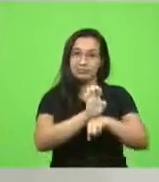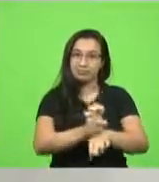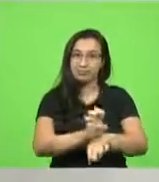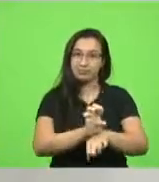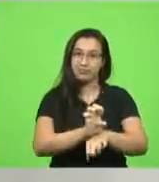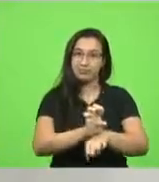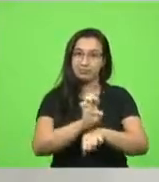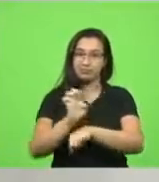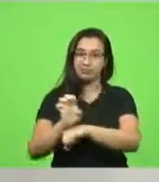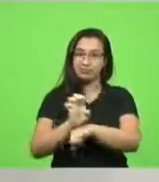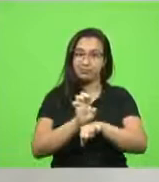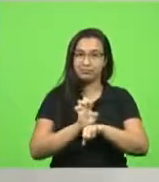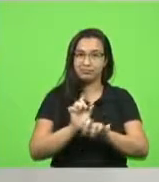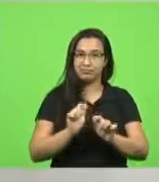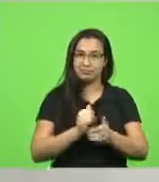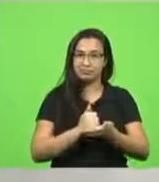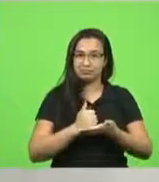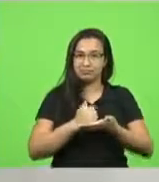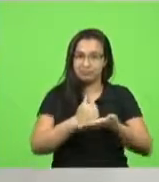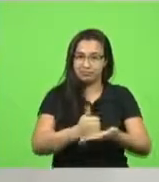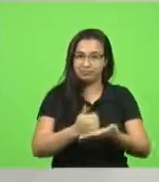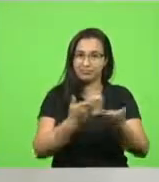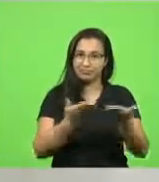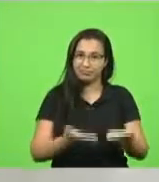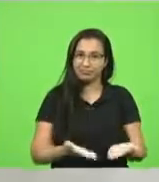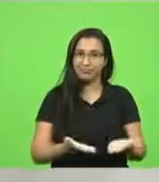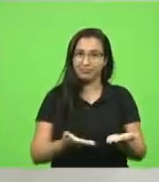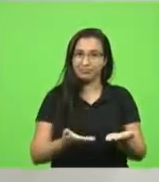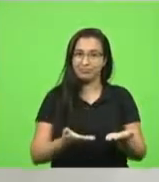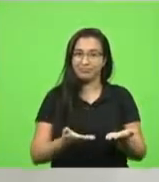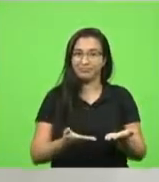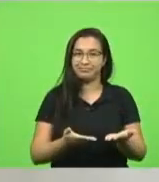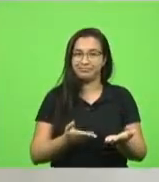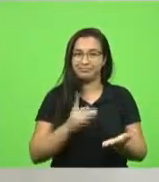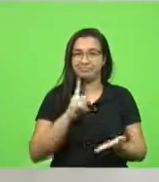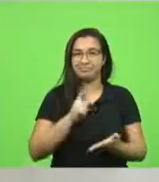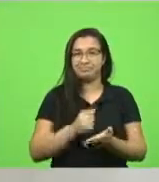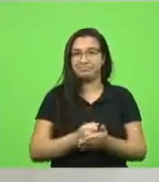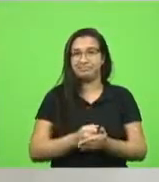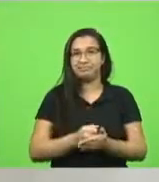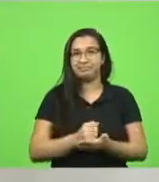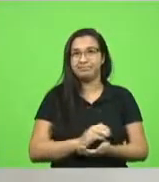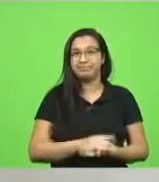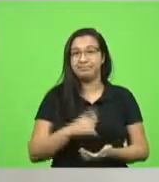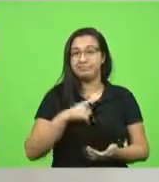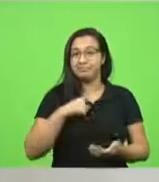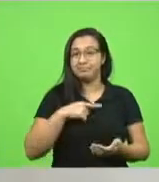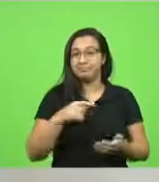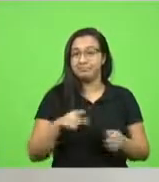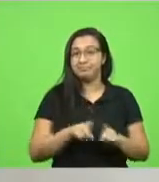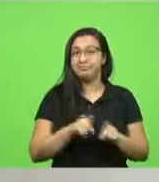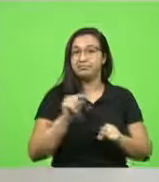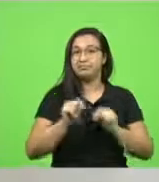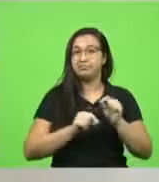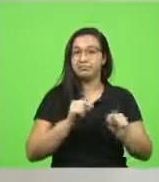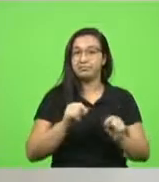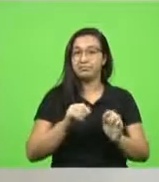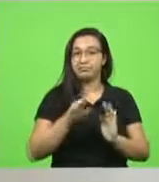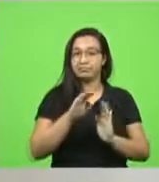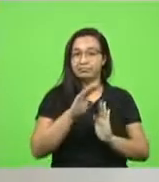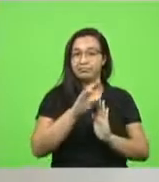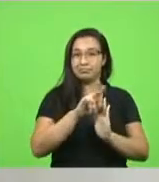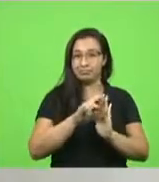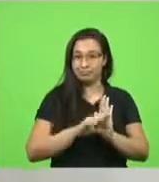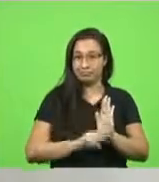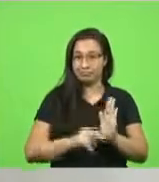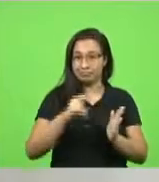movimento. E nós apresentamos uma carta, depois eu vou fazer as considerações da carta, mas eu quero dizer aqui que